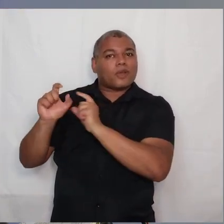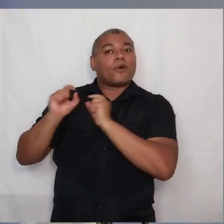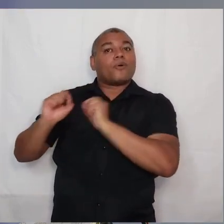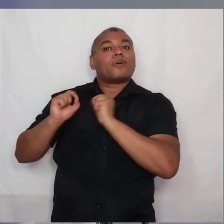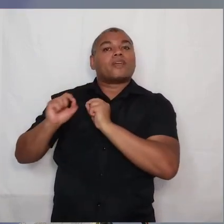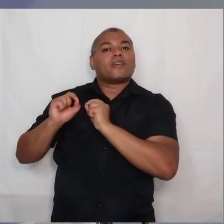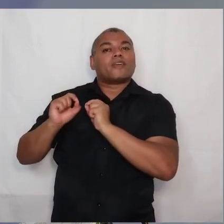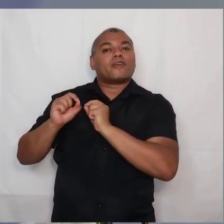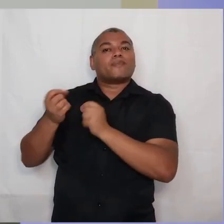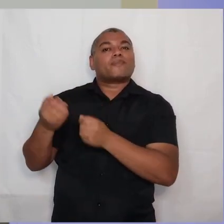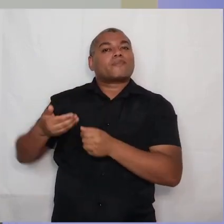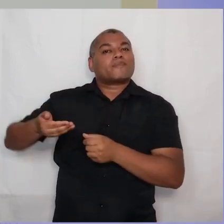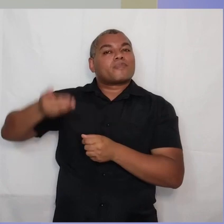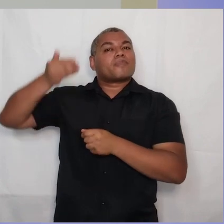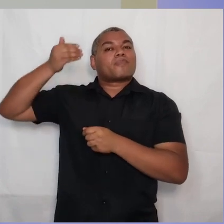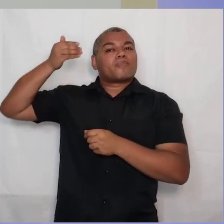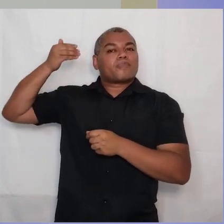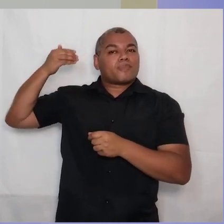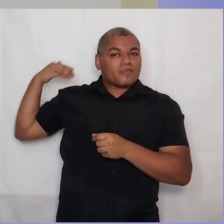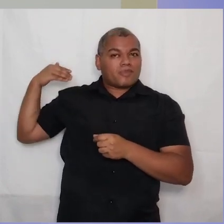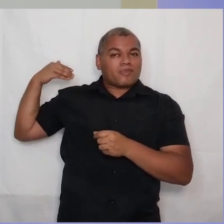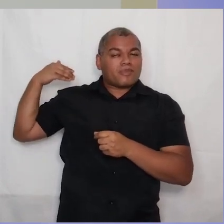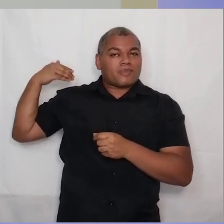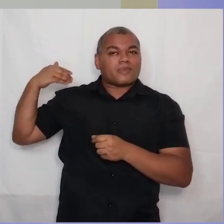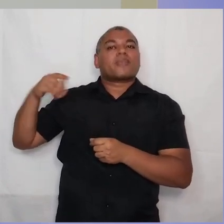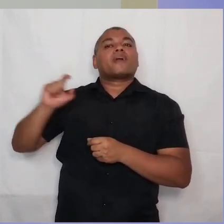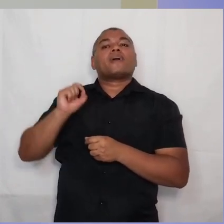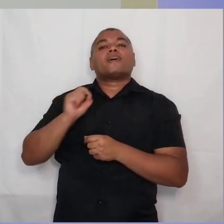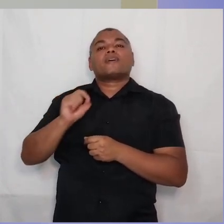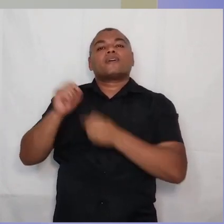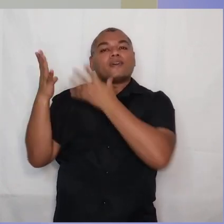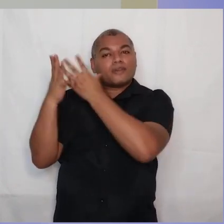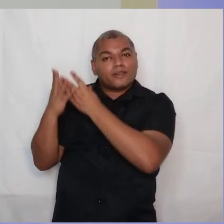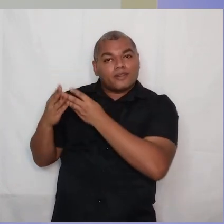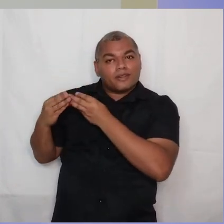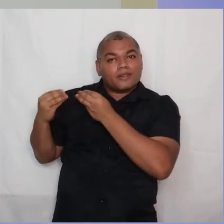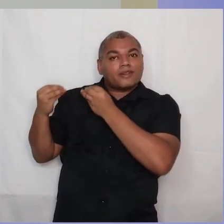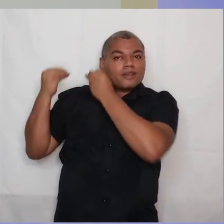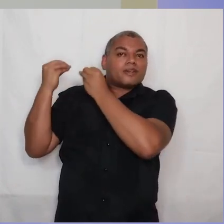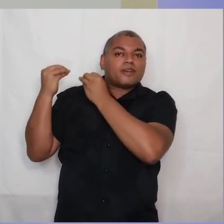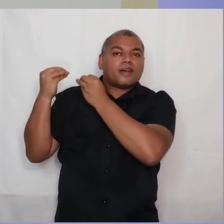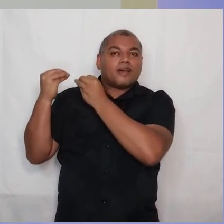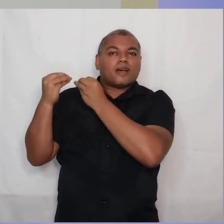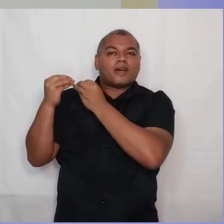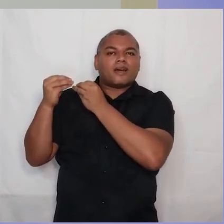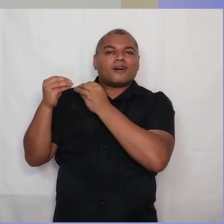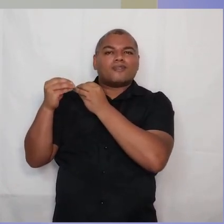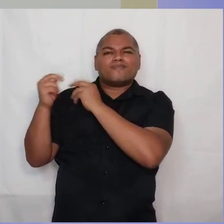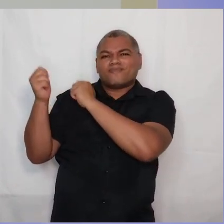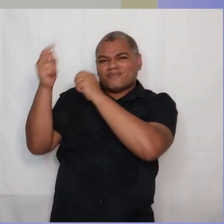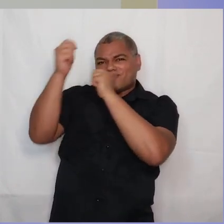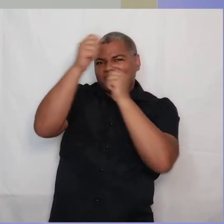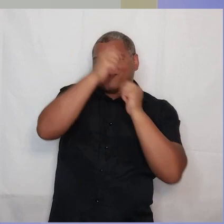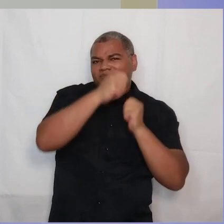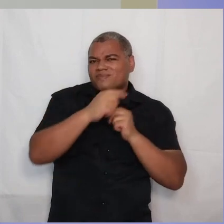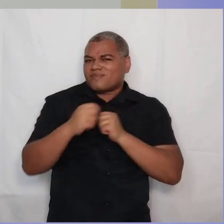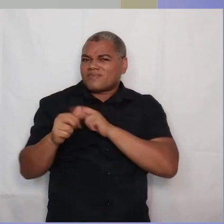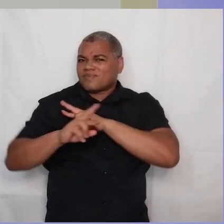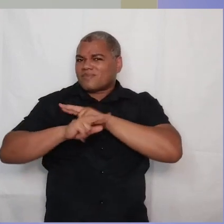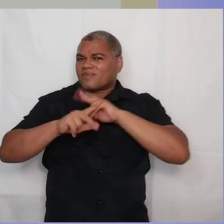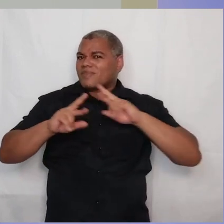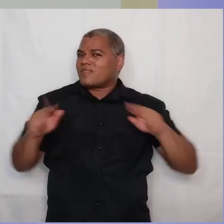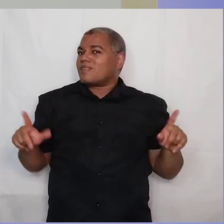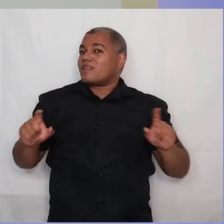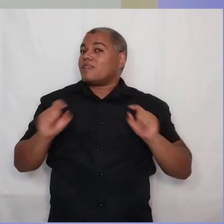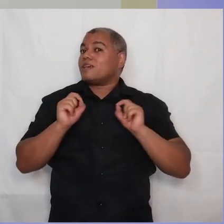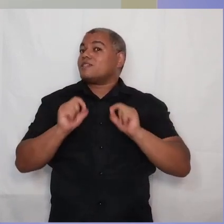natureza. Velha natureza é esta que se corrompe segundo os desejos enganosos. E aí o que a gente faz?